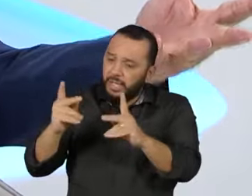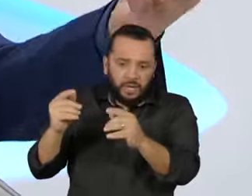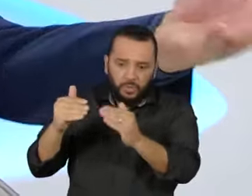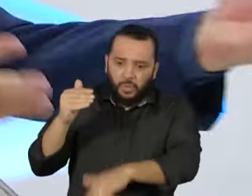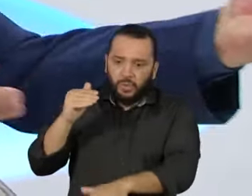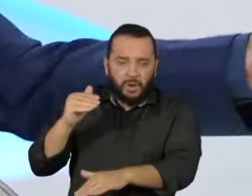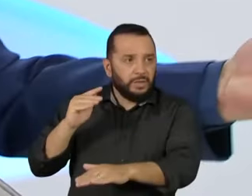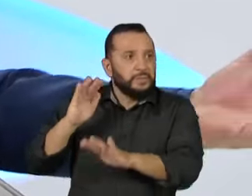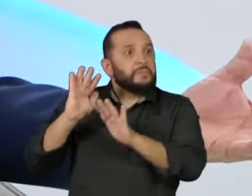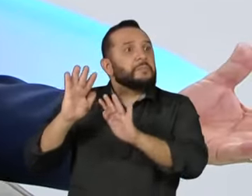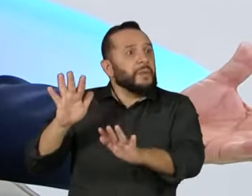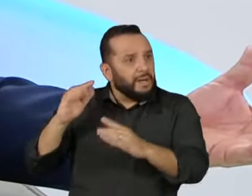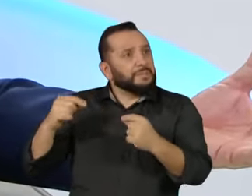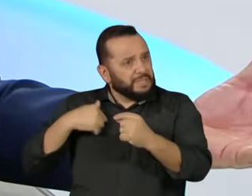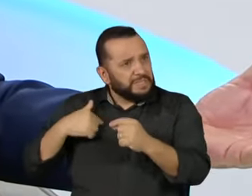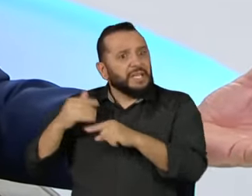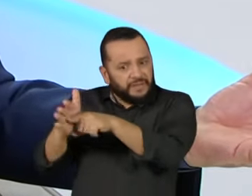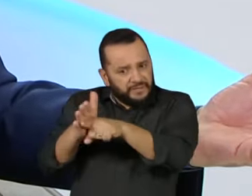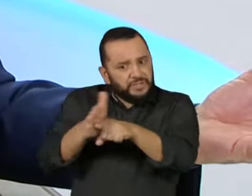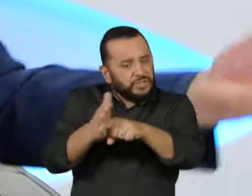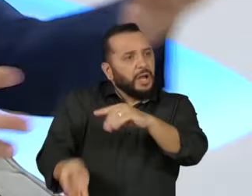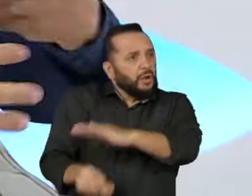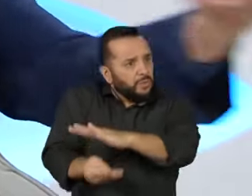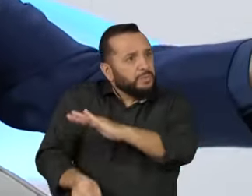do cidadão, sabe?